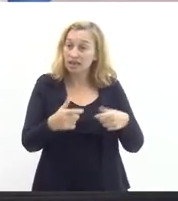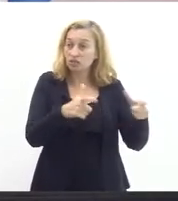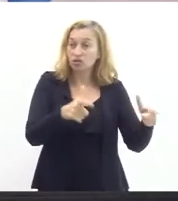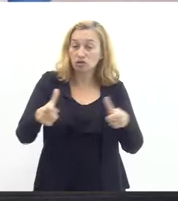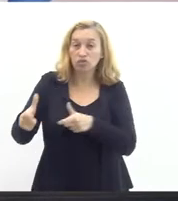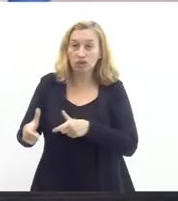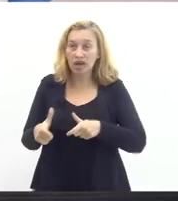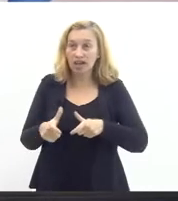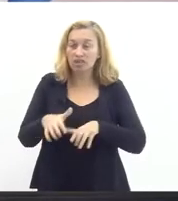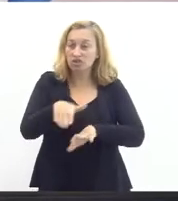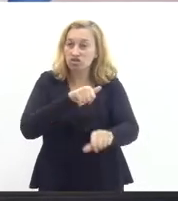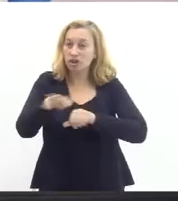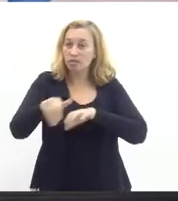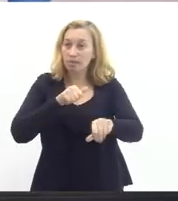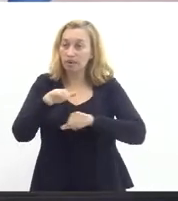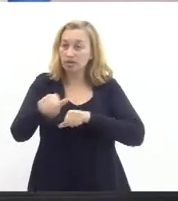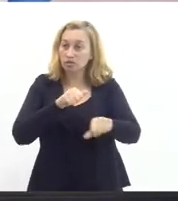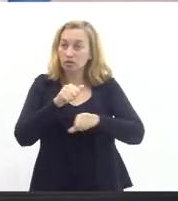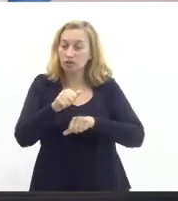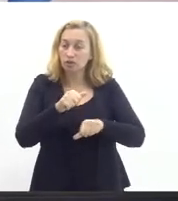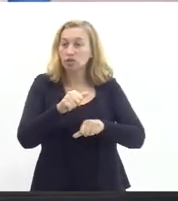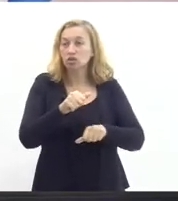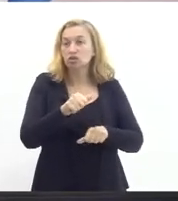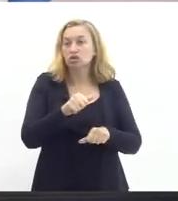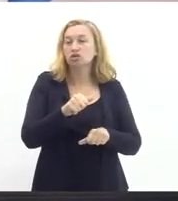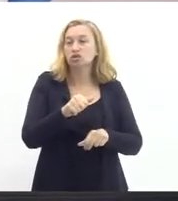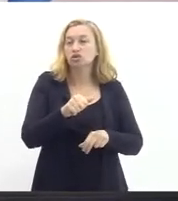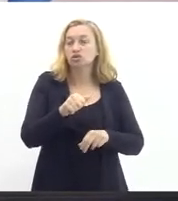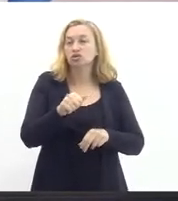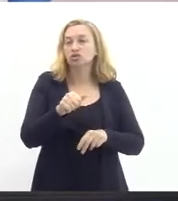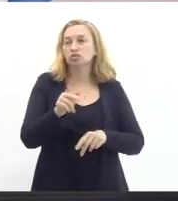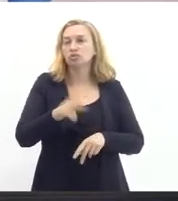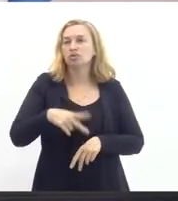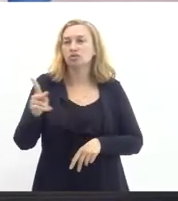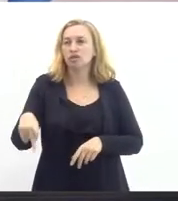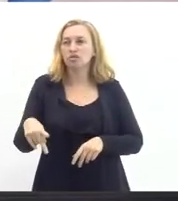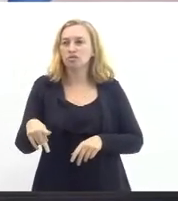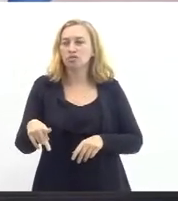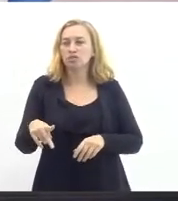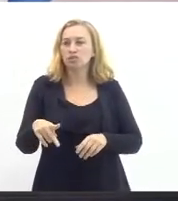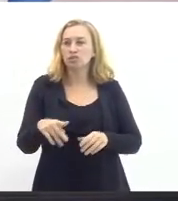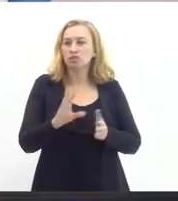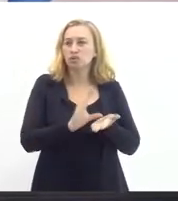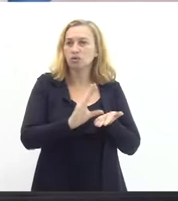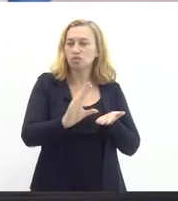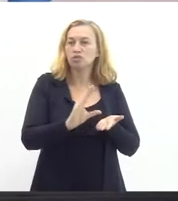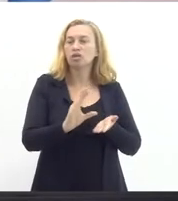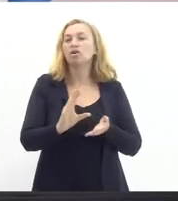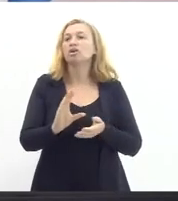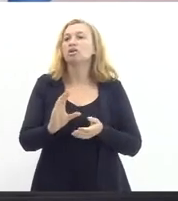que aumentem os gastos com o servidor público. E foi incluído